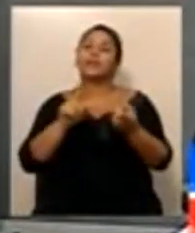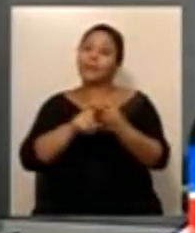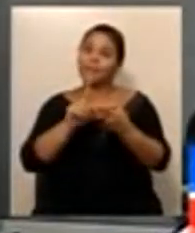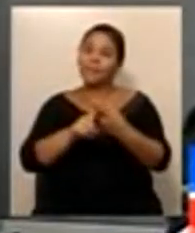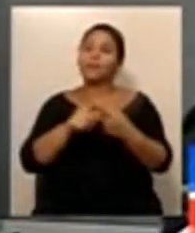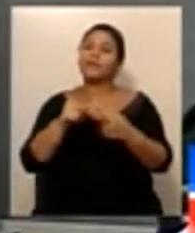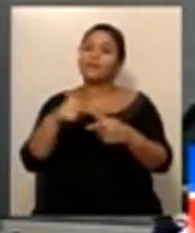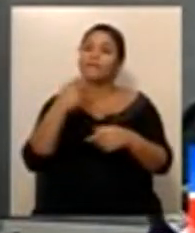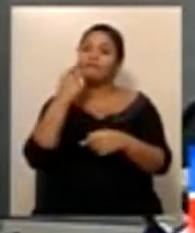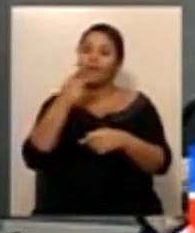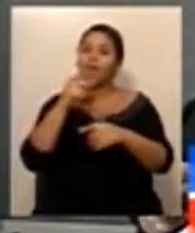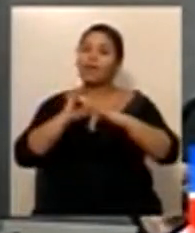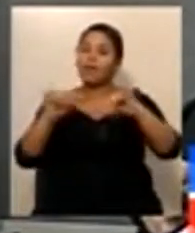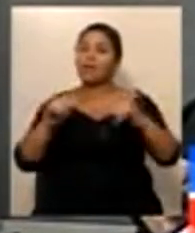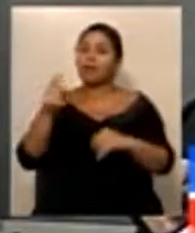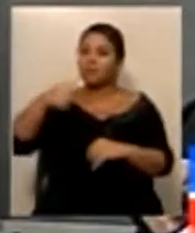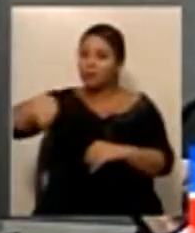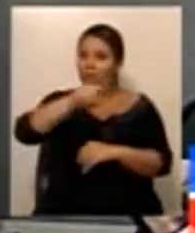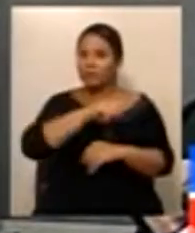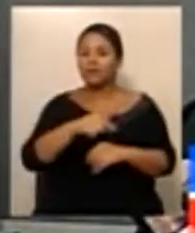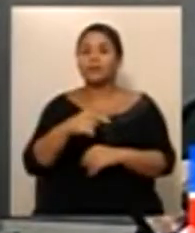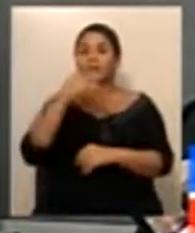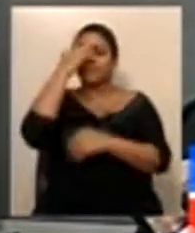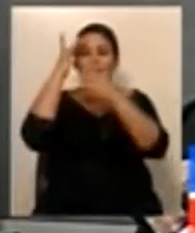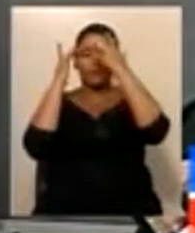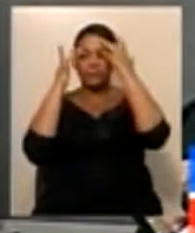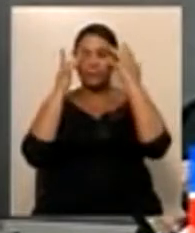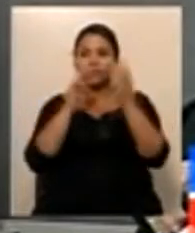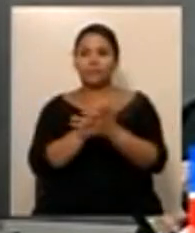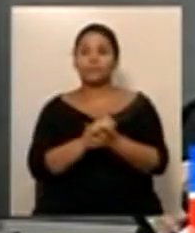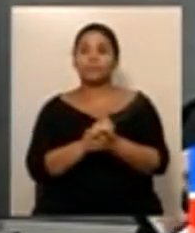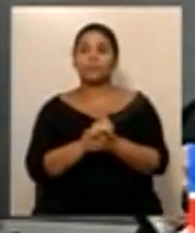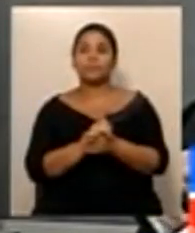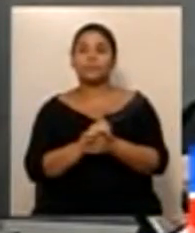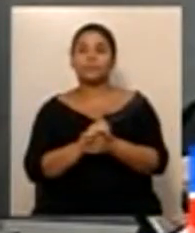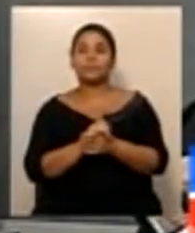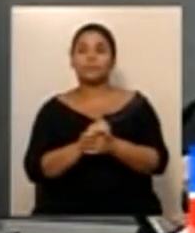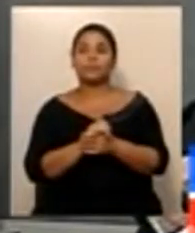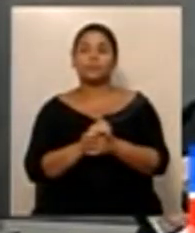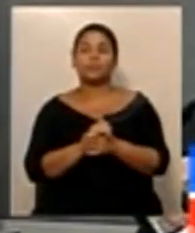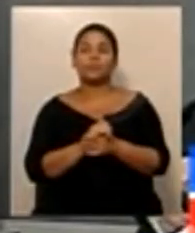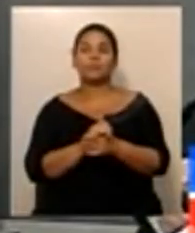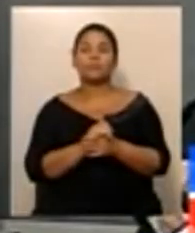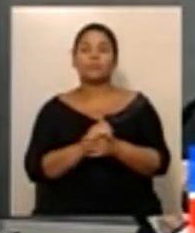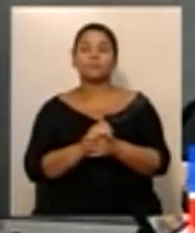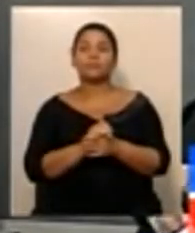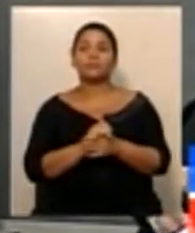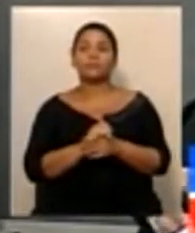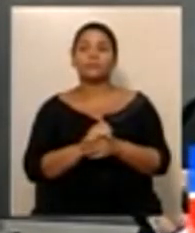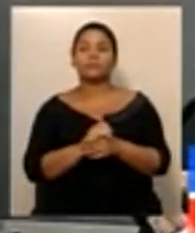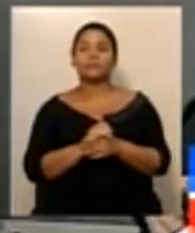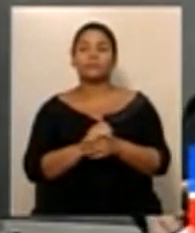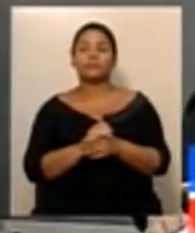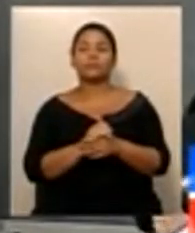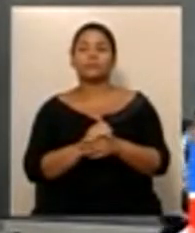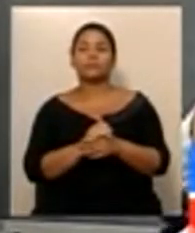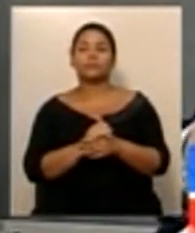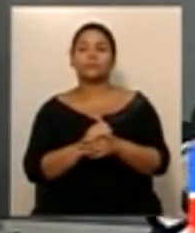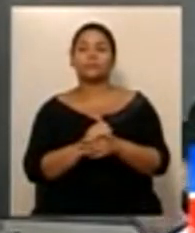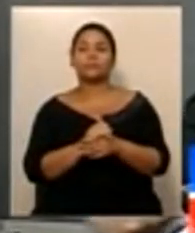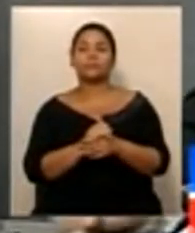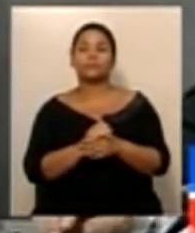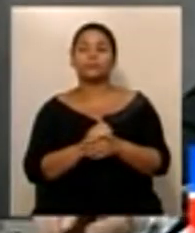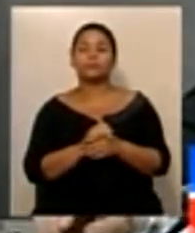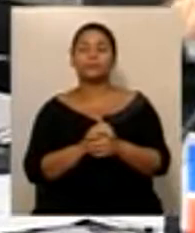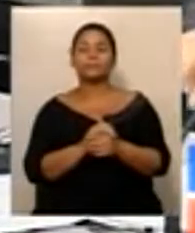que estar na mesma matéria da administração direta, das autarquias e das fundações, os procuradores se envolvem também,